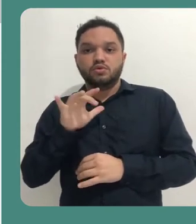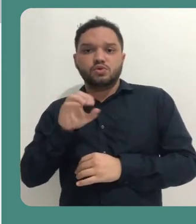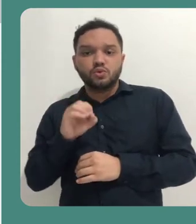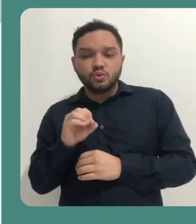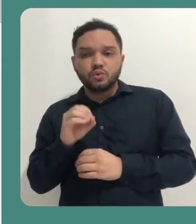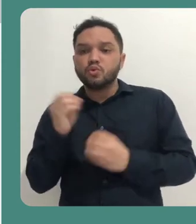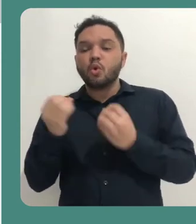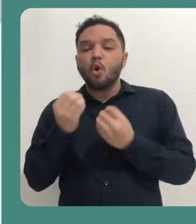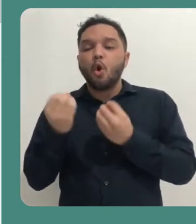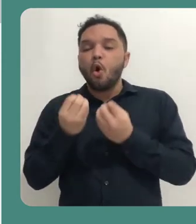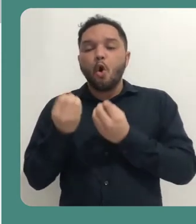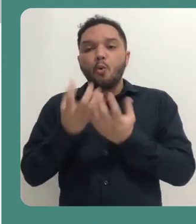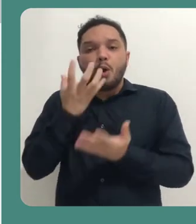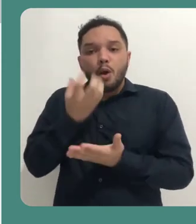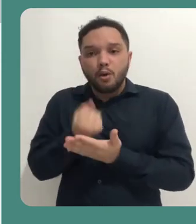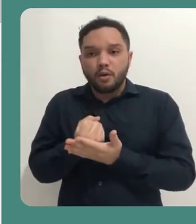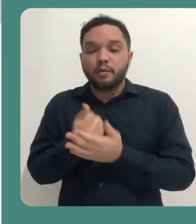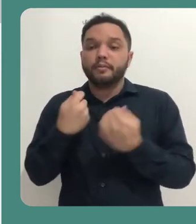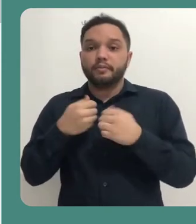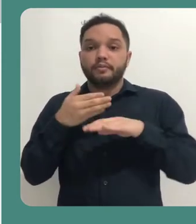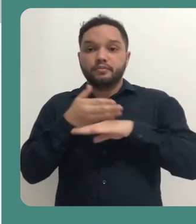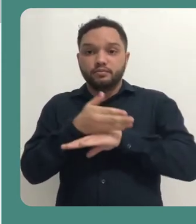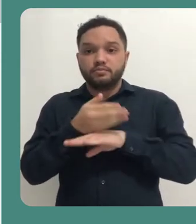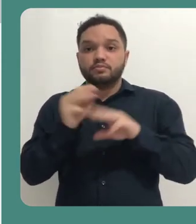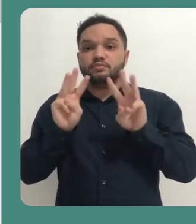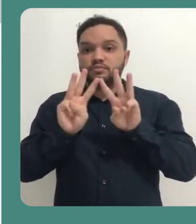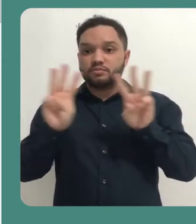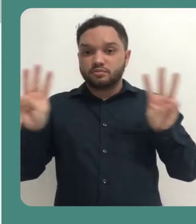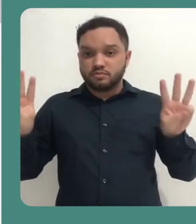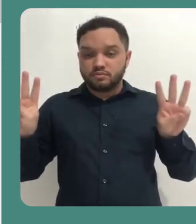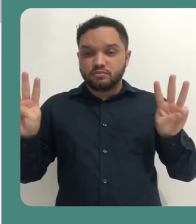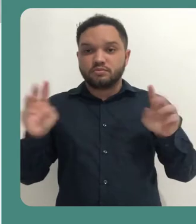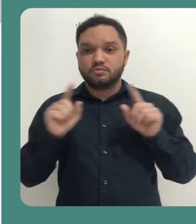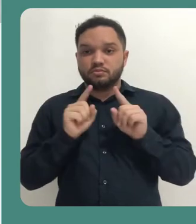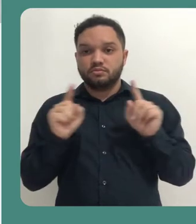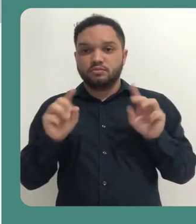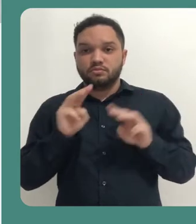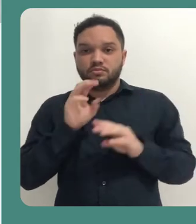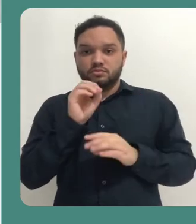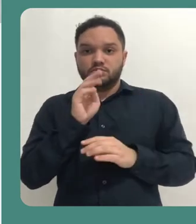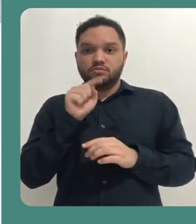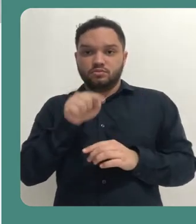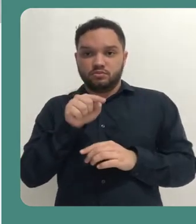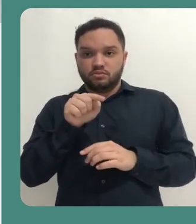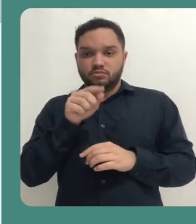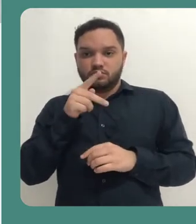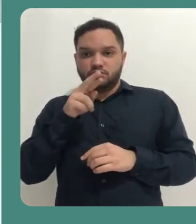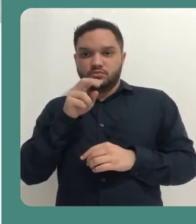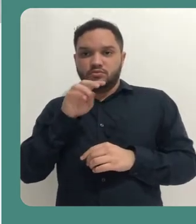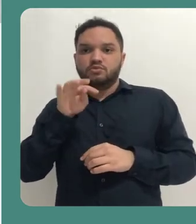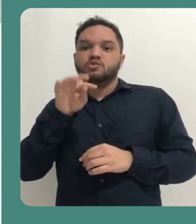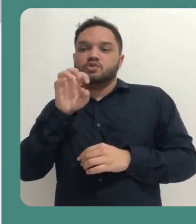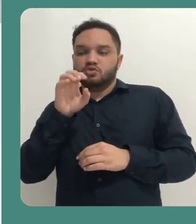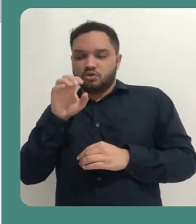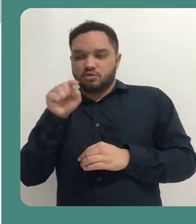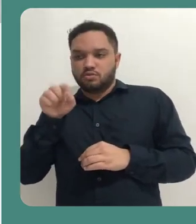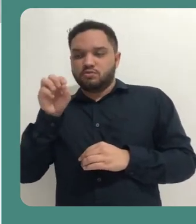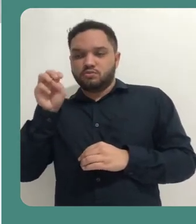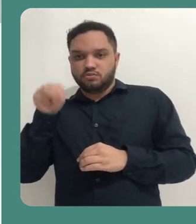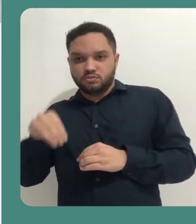fazer a instalação deste programa no seu computador, você deve acessar o seguinte endereço eletrônico, obsproject